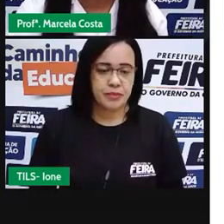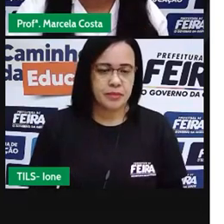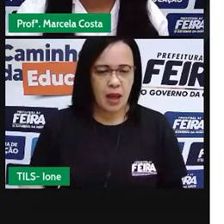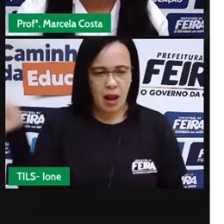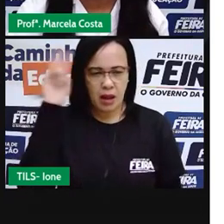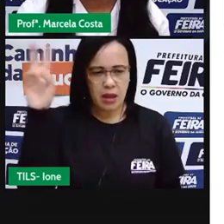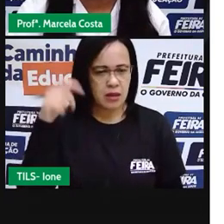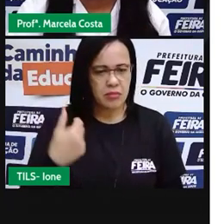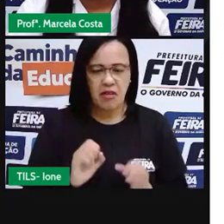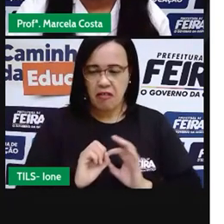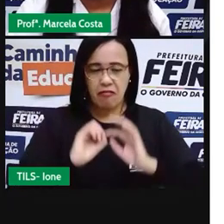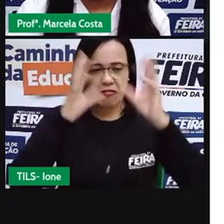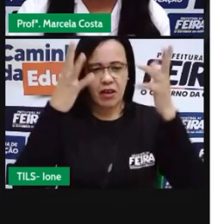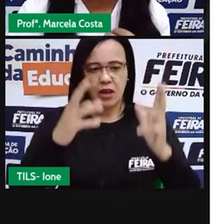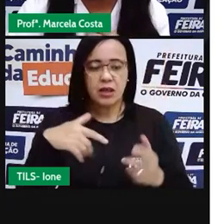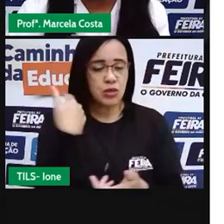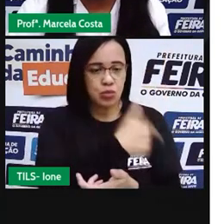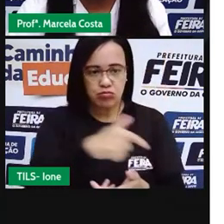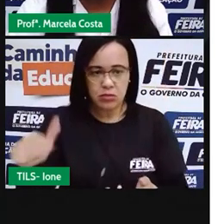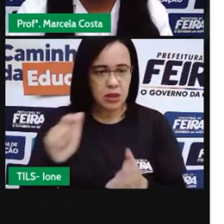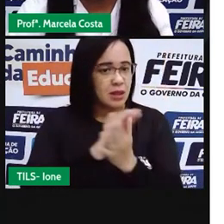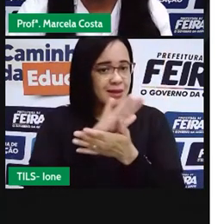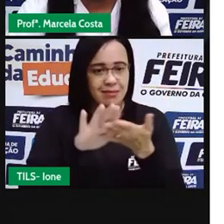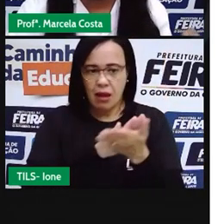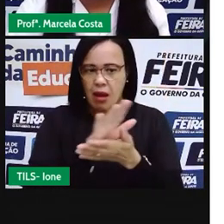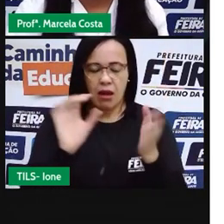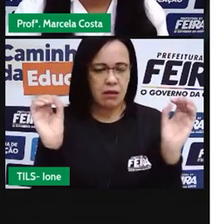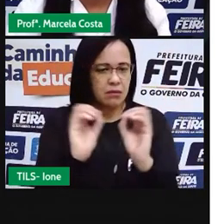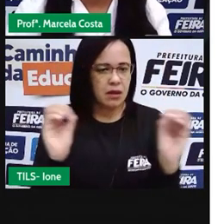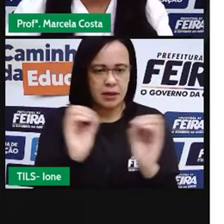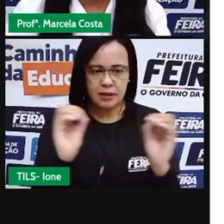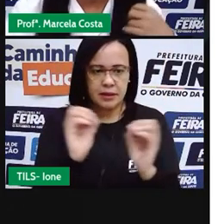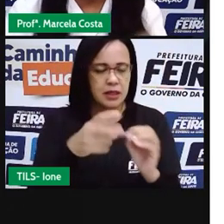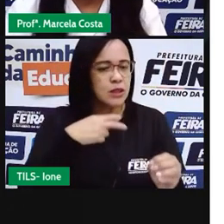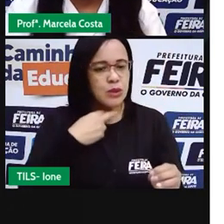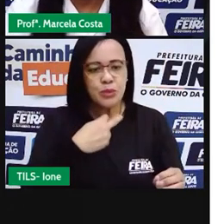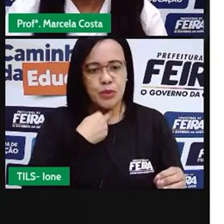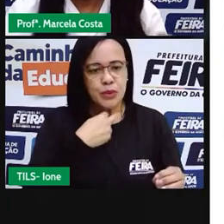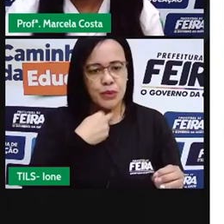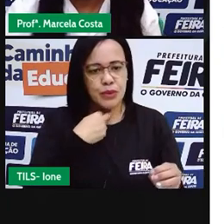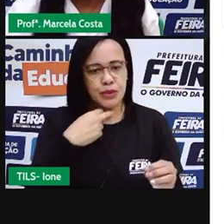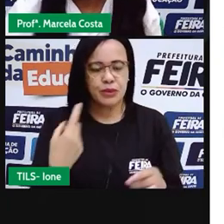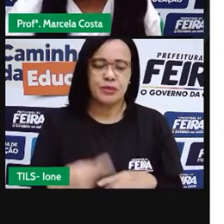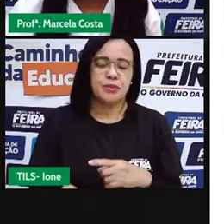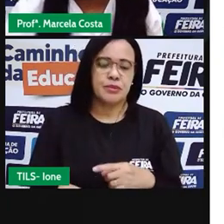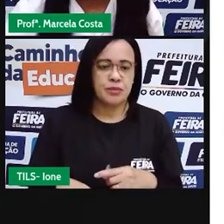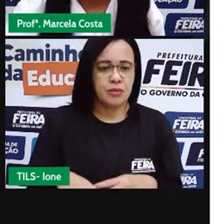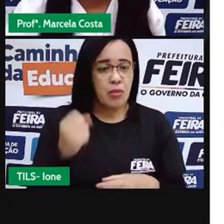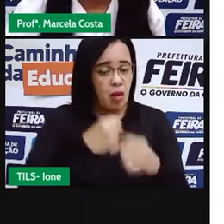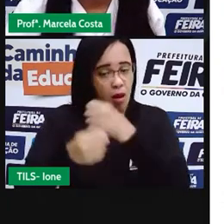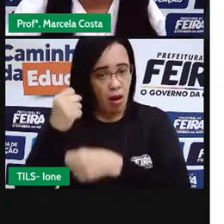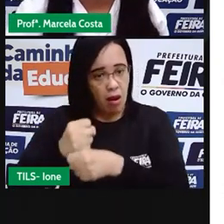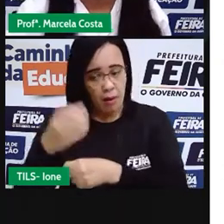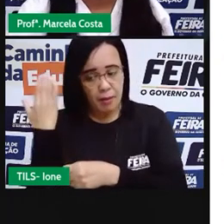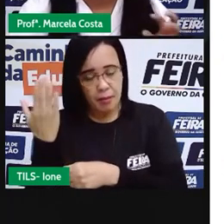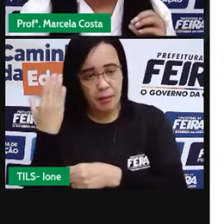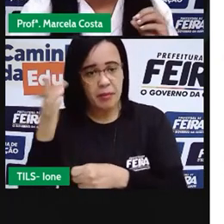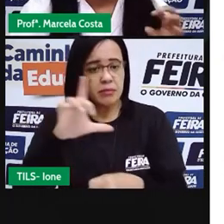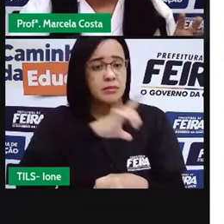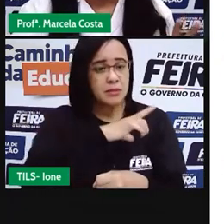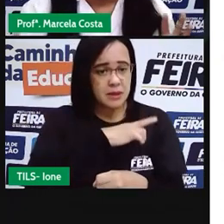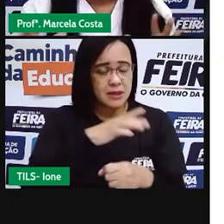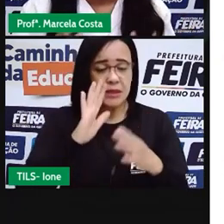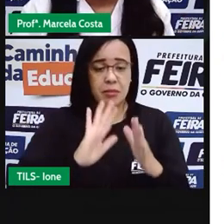as grandes comemorações, como aconteciam em outros anos. foi